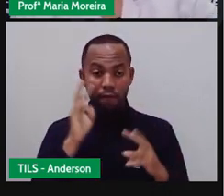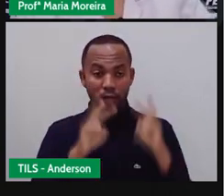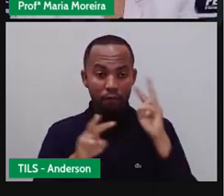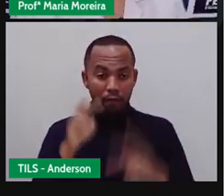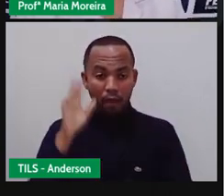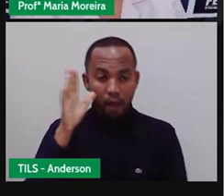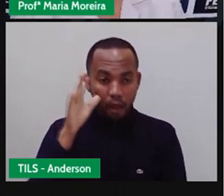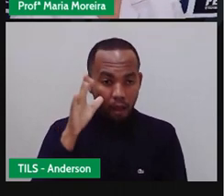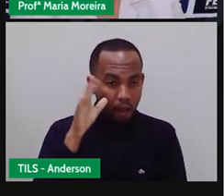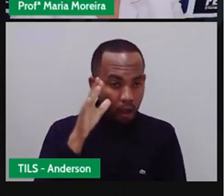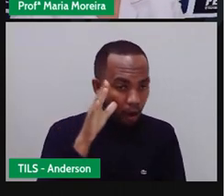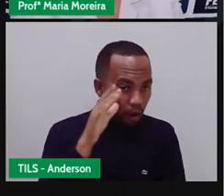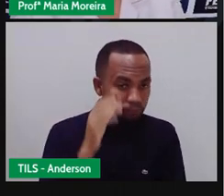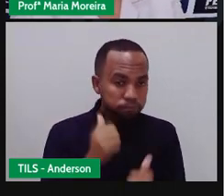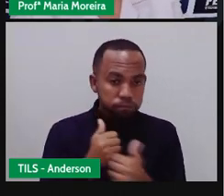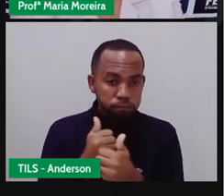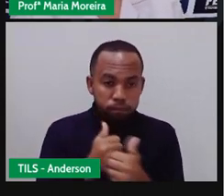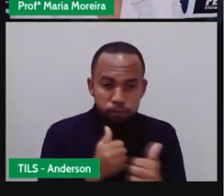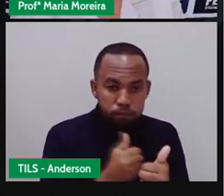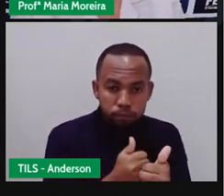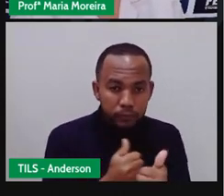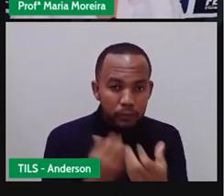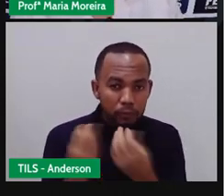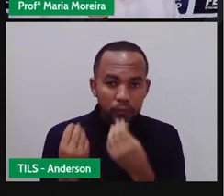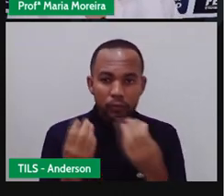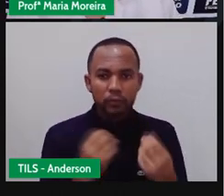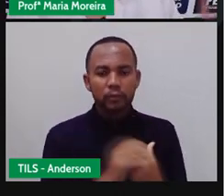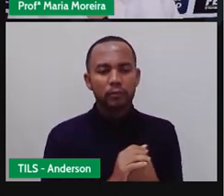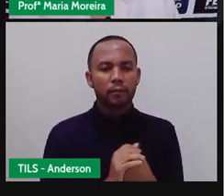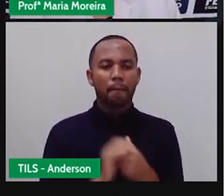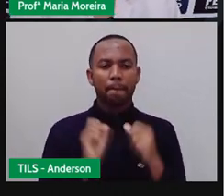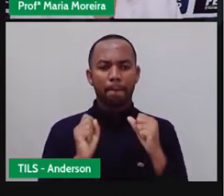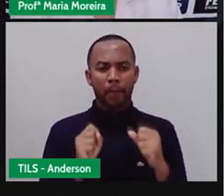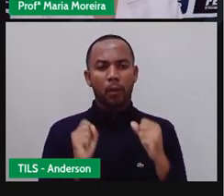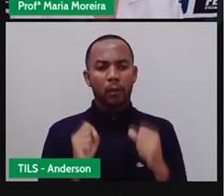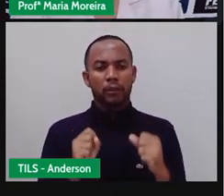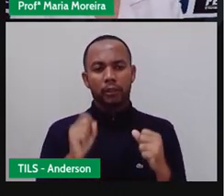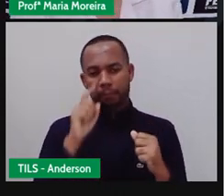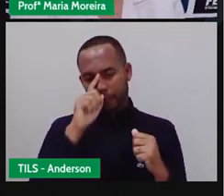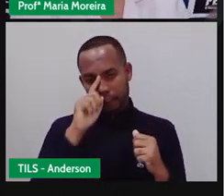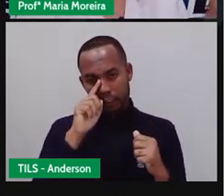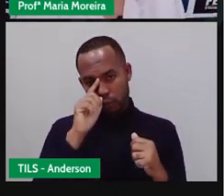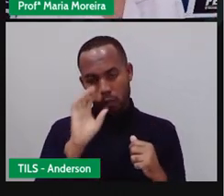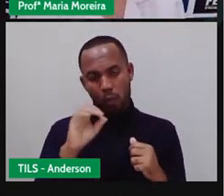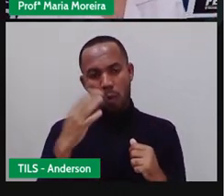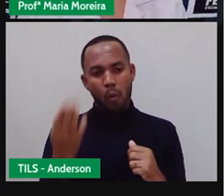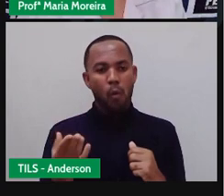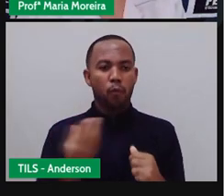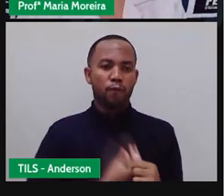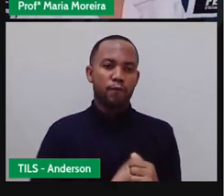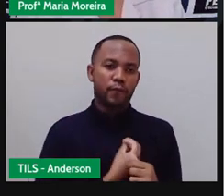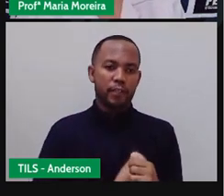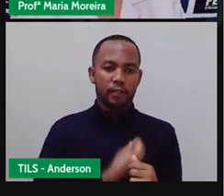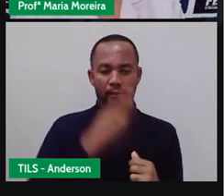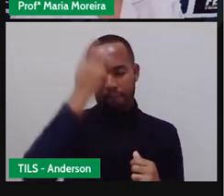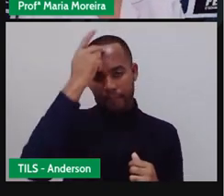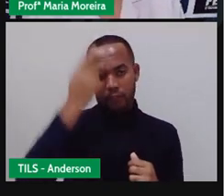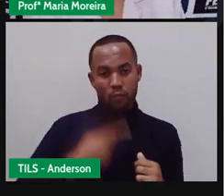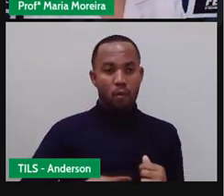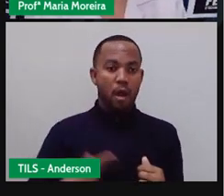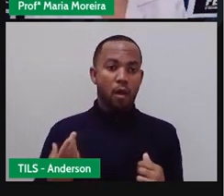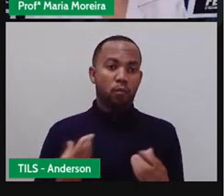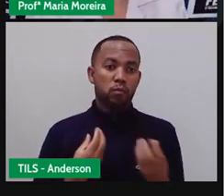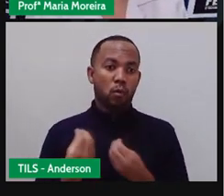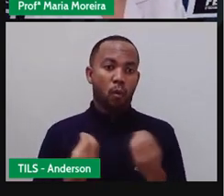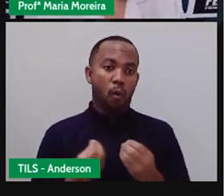podem ser acompanhadas por muitas pessoas, não isso? Isso pode, inclusive, trazer prejuízos para a vida pessoal dos usuários,